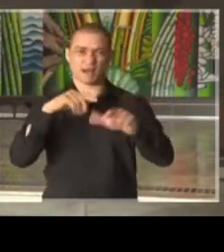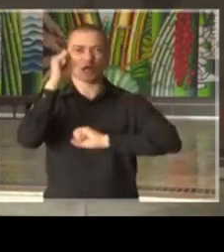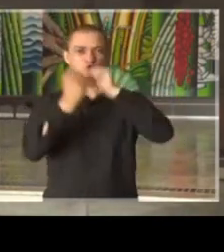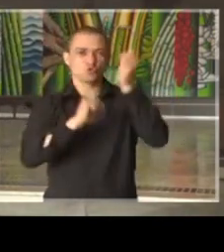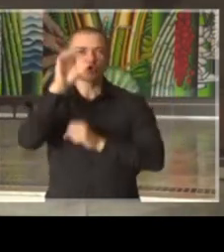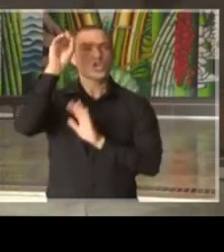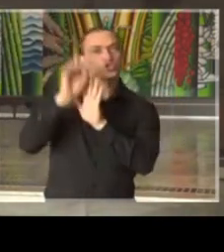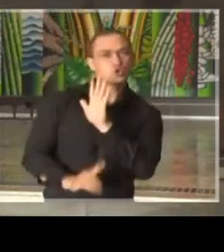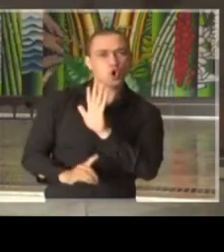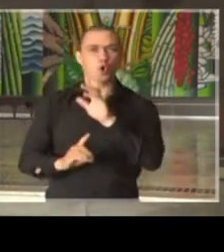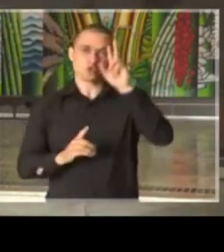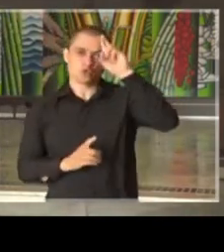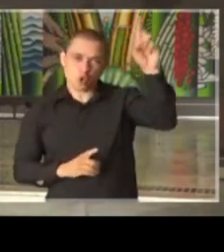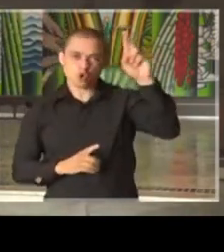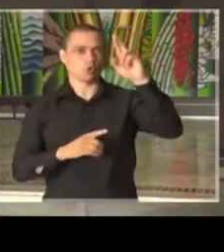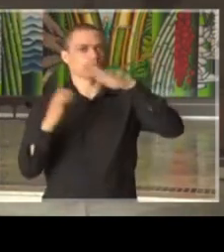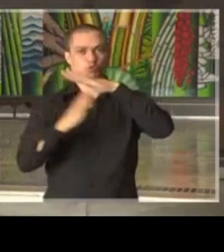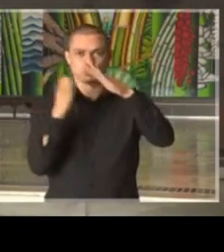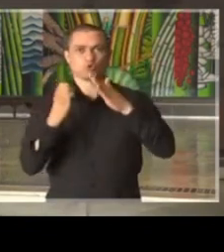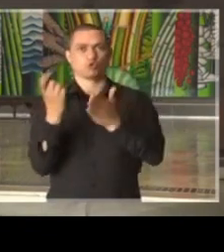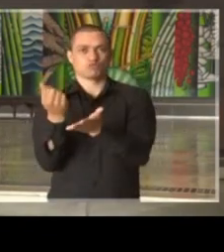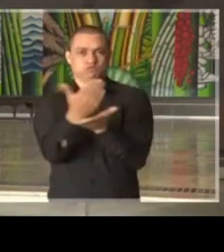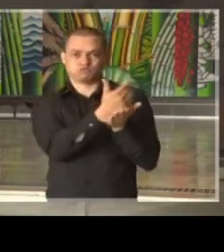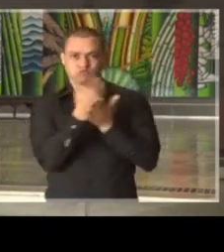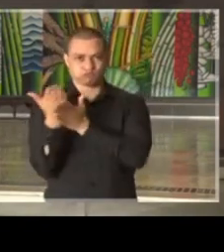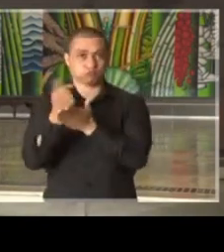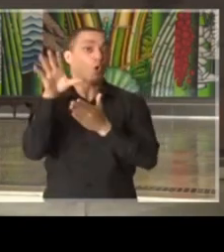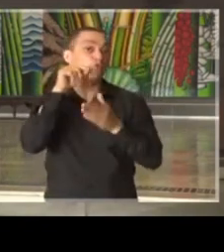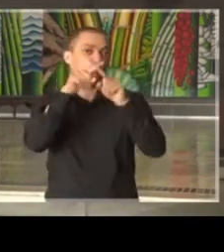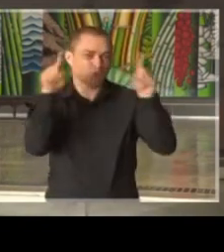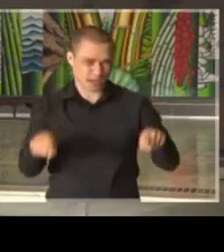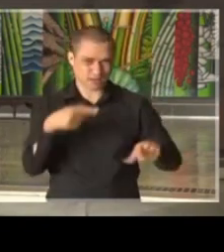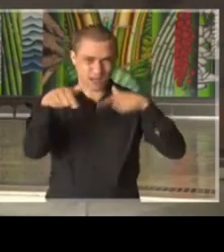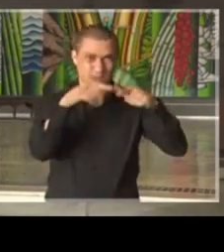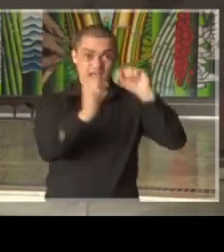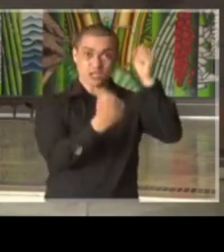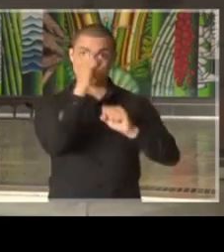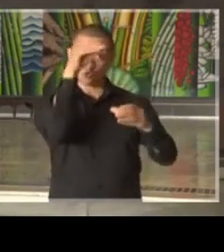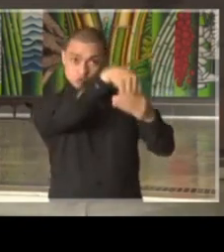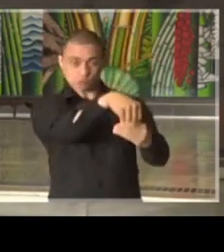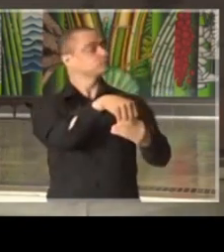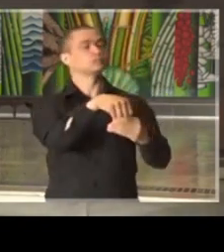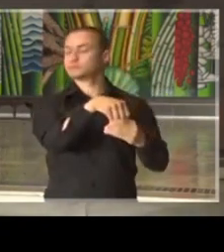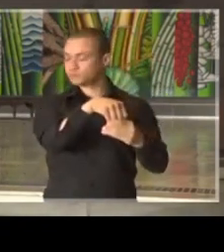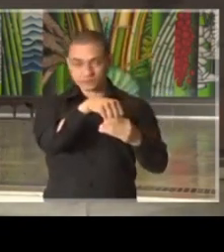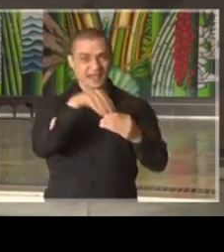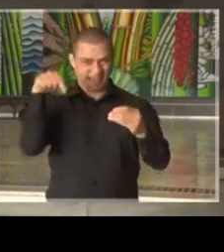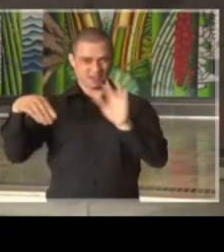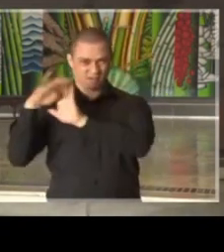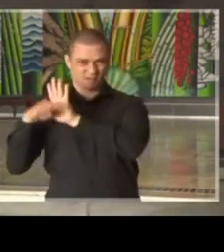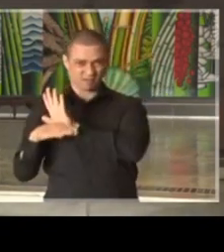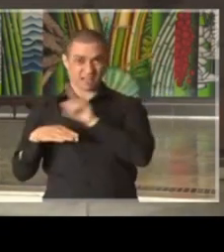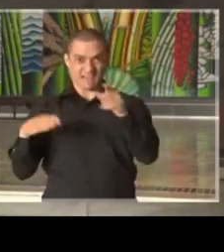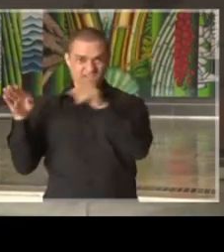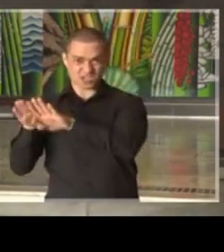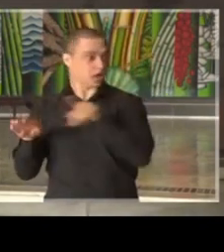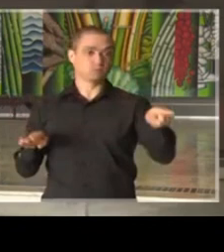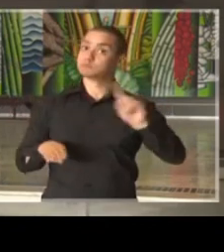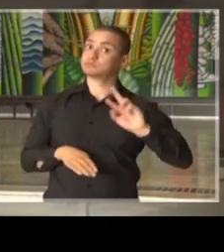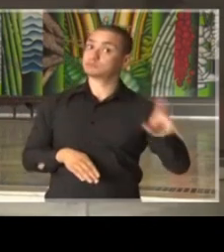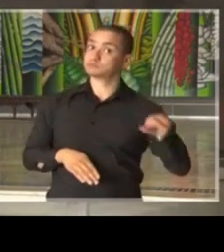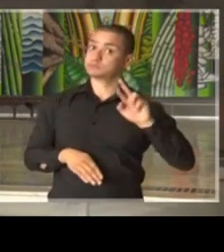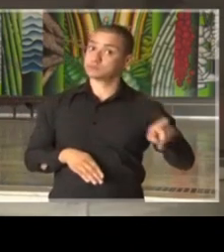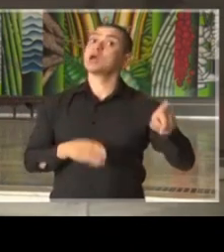indústria, que é acionista, controlador, ou você que é funcionário, saiba que nenhuma das medidas atinge o funcionamento dessas